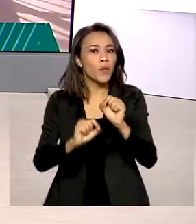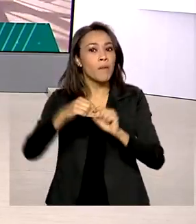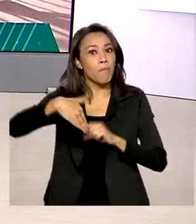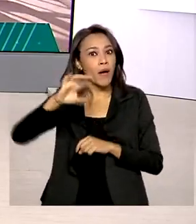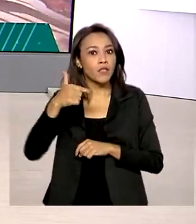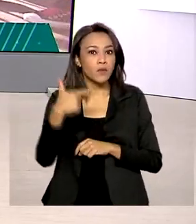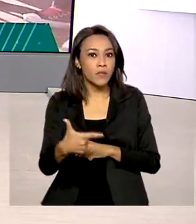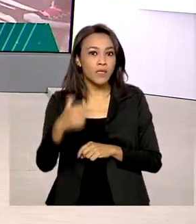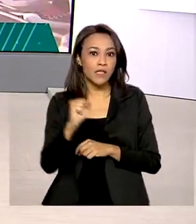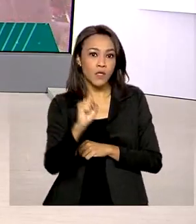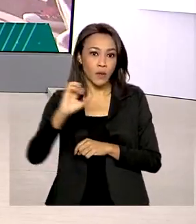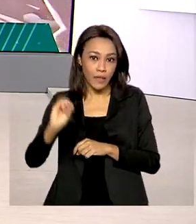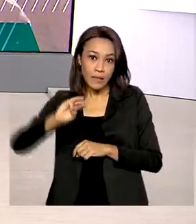milhões de doses.